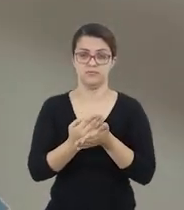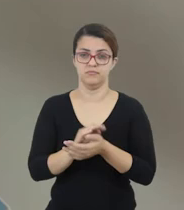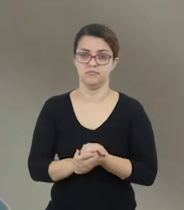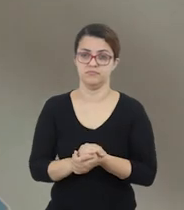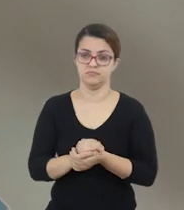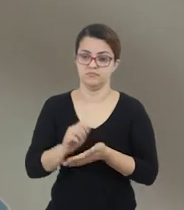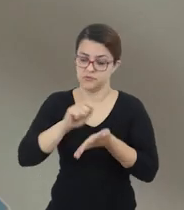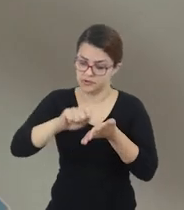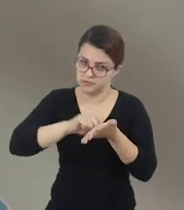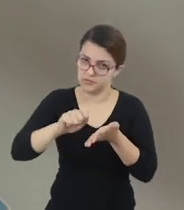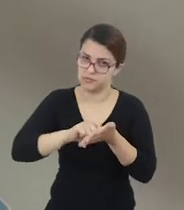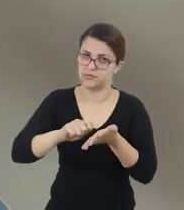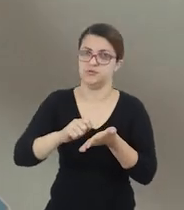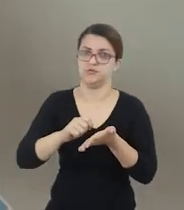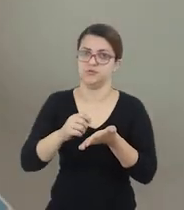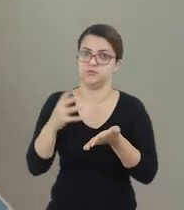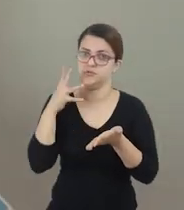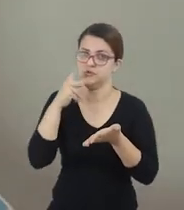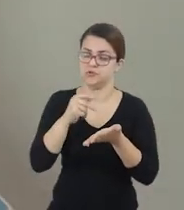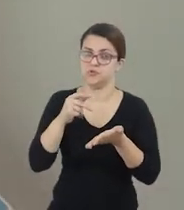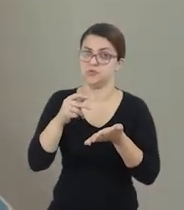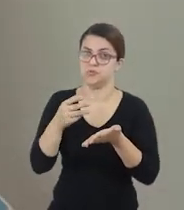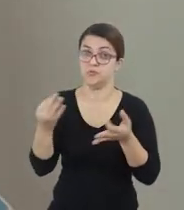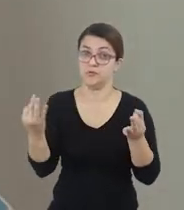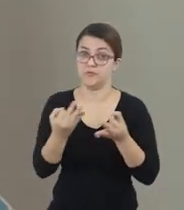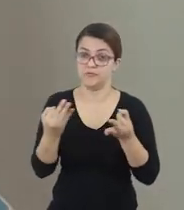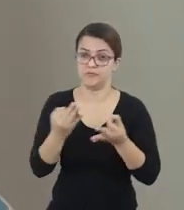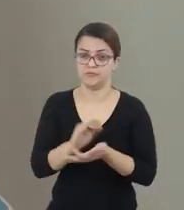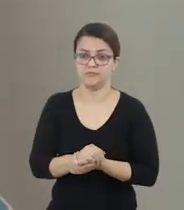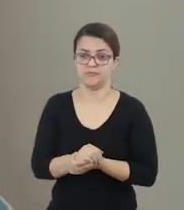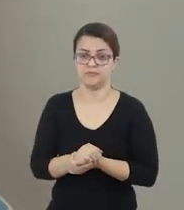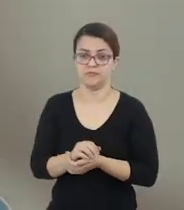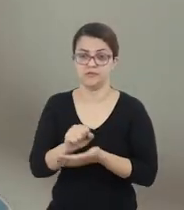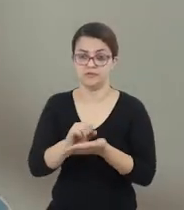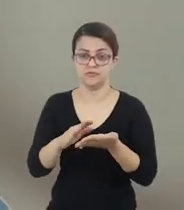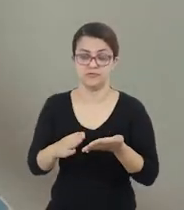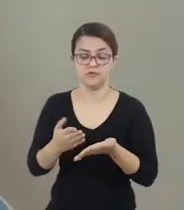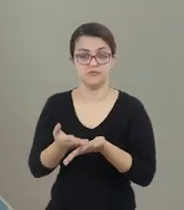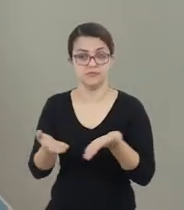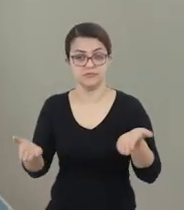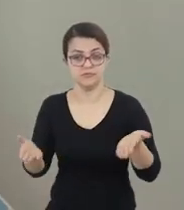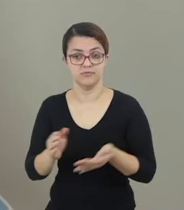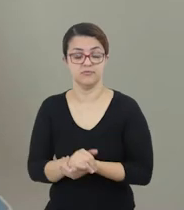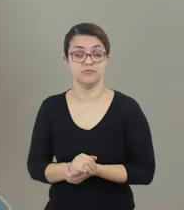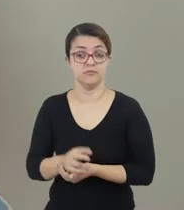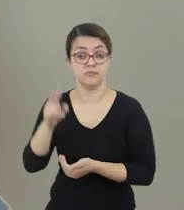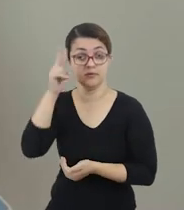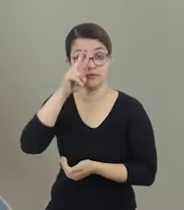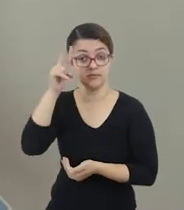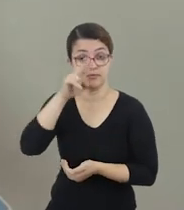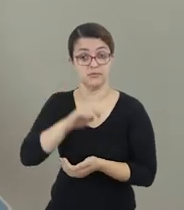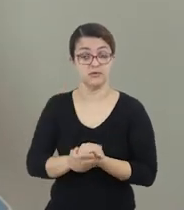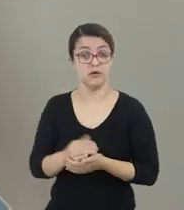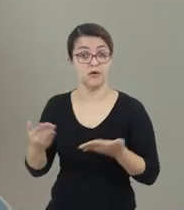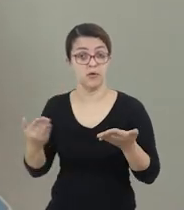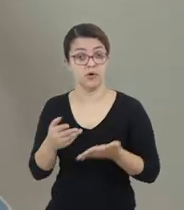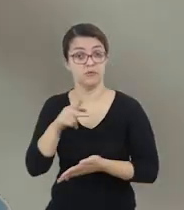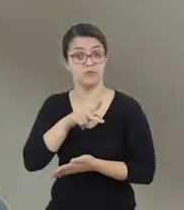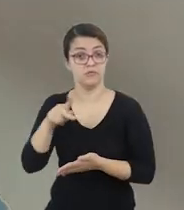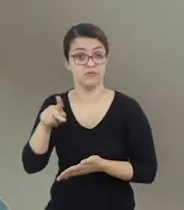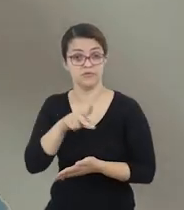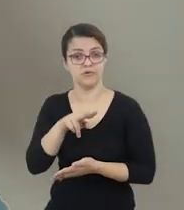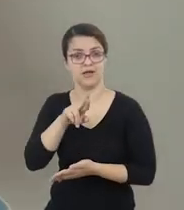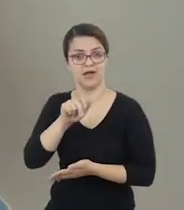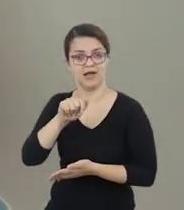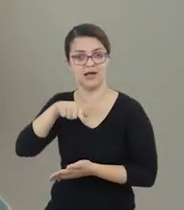bonitinha e muito bem feita, ok? Essas foram as atividades para todas as turmas. Lembrando agora, com a professora Raquel,